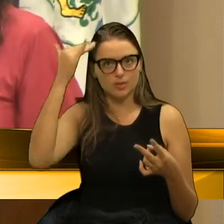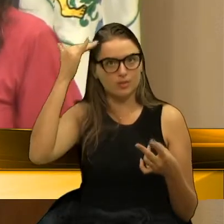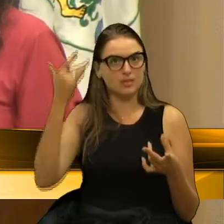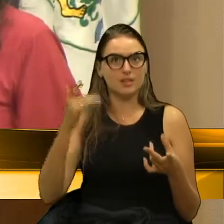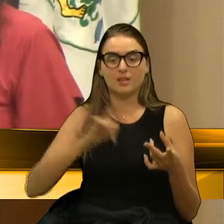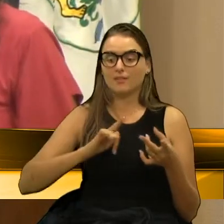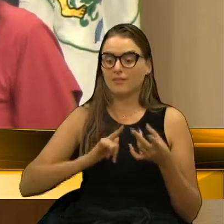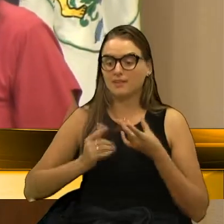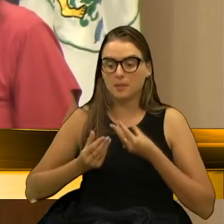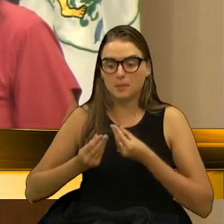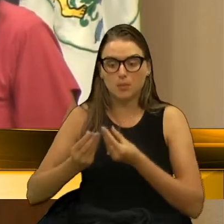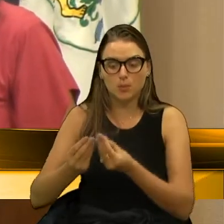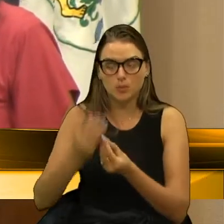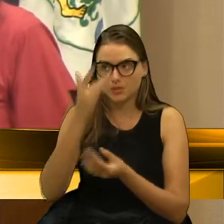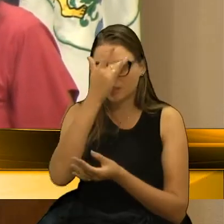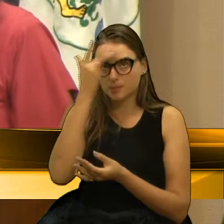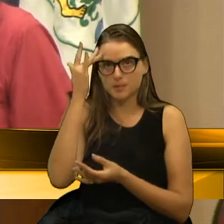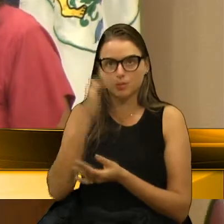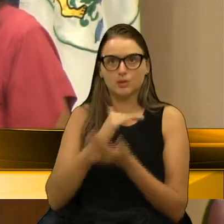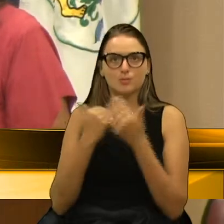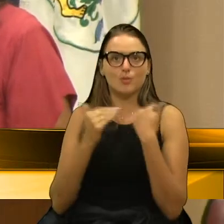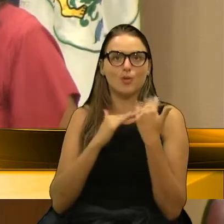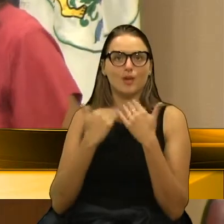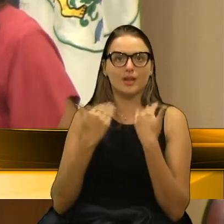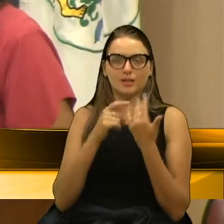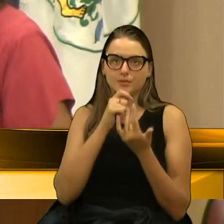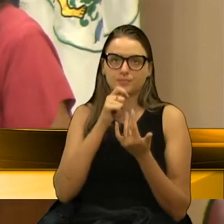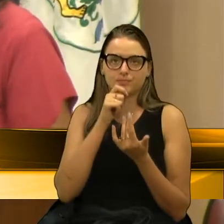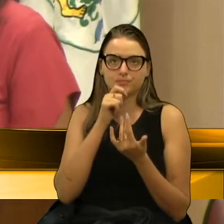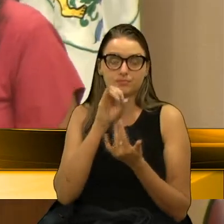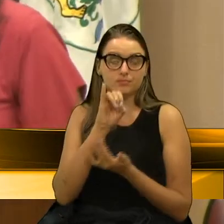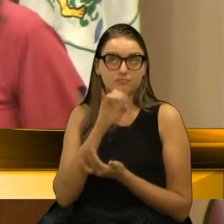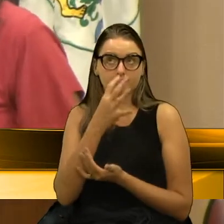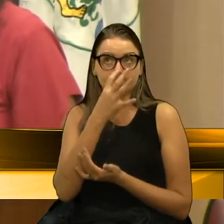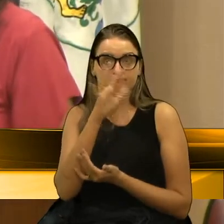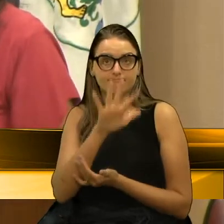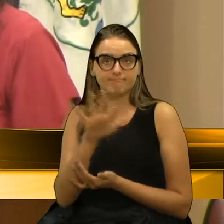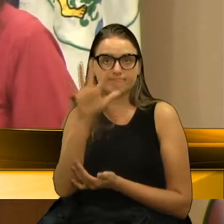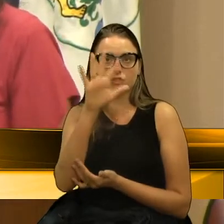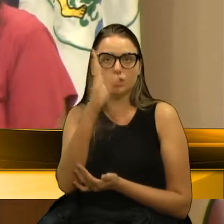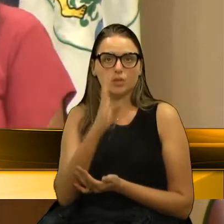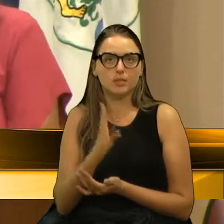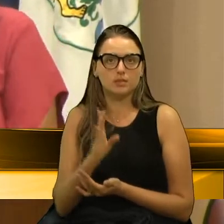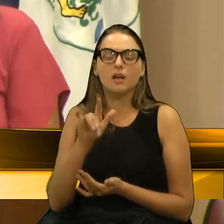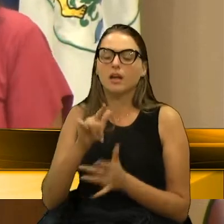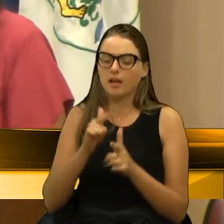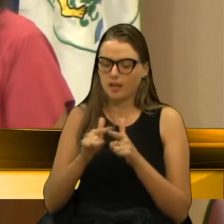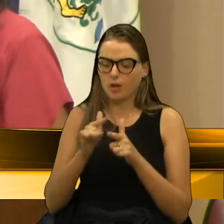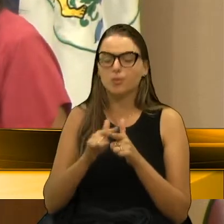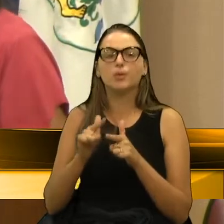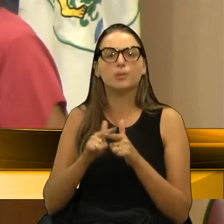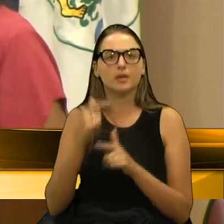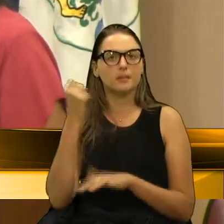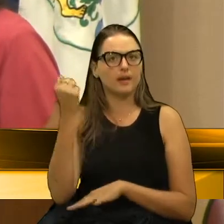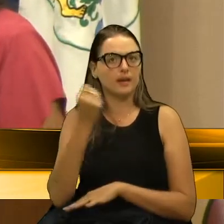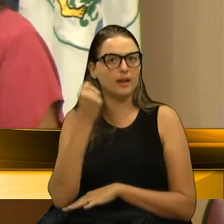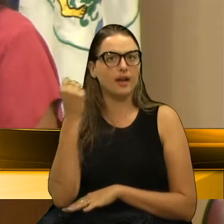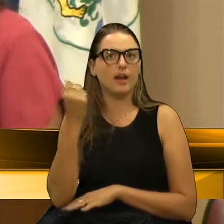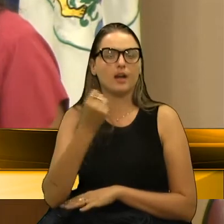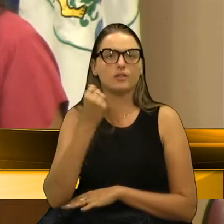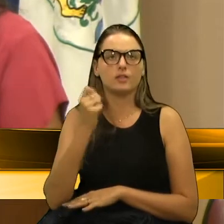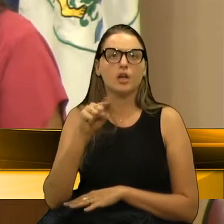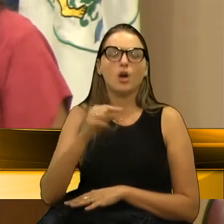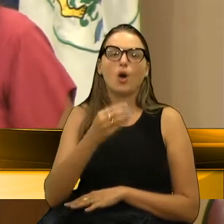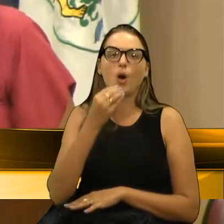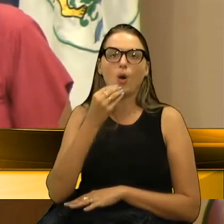muitos mortos ainda. Então, a nível de Brasil, isso é um problema. E é um problema muito sério. A gente, claro,